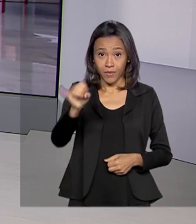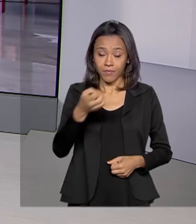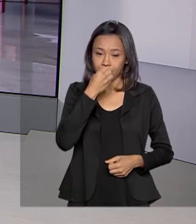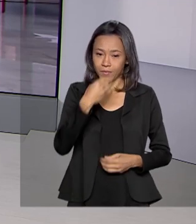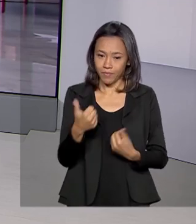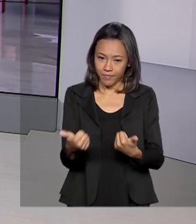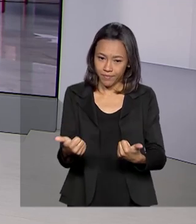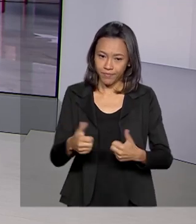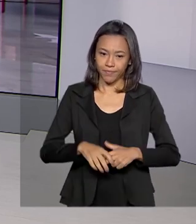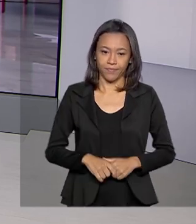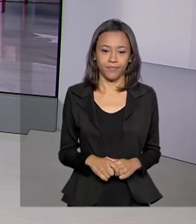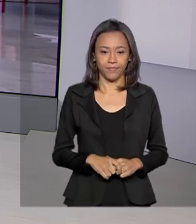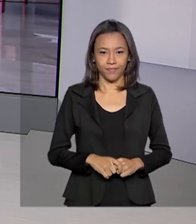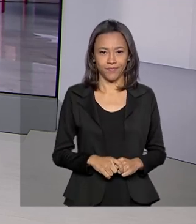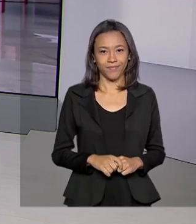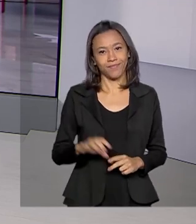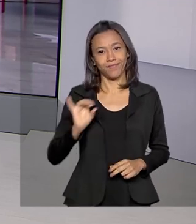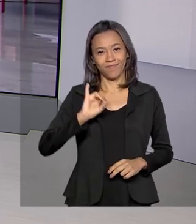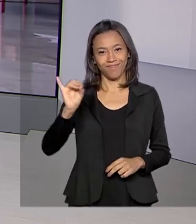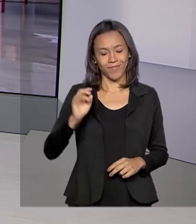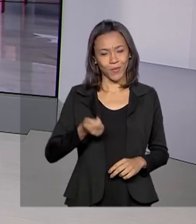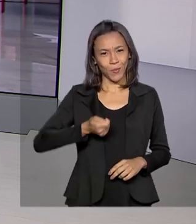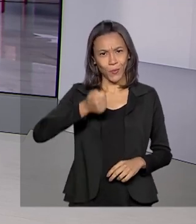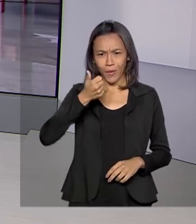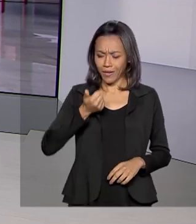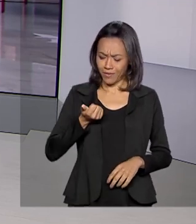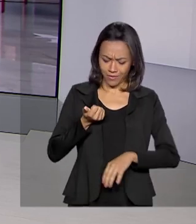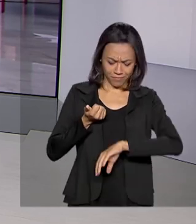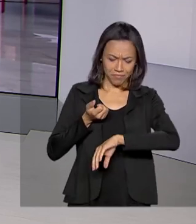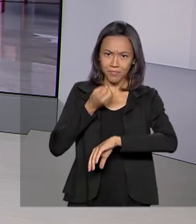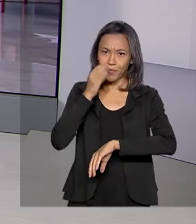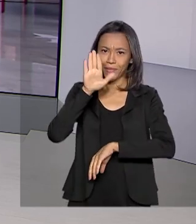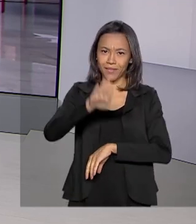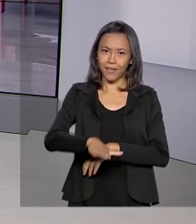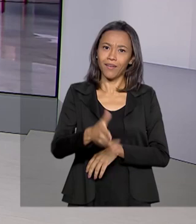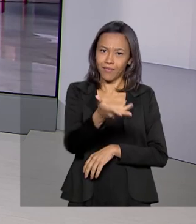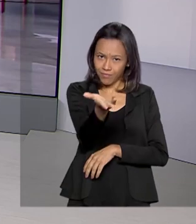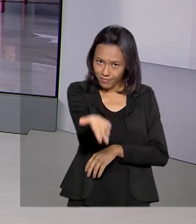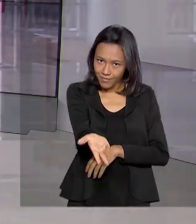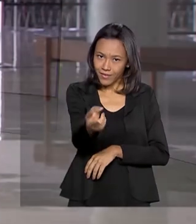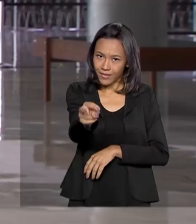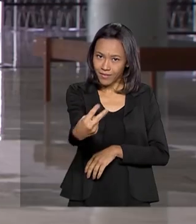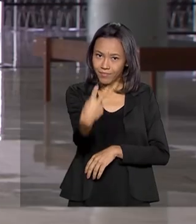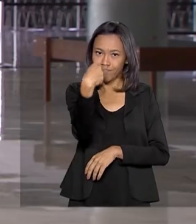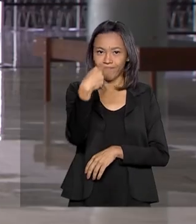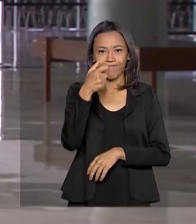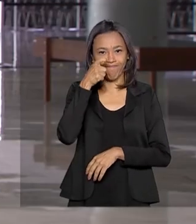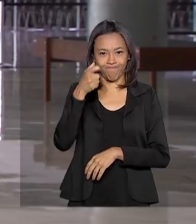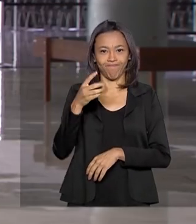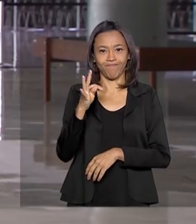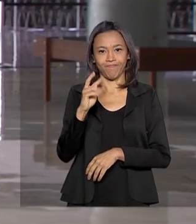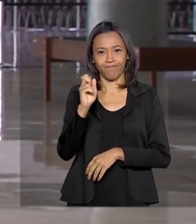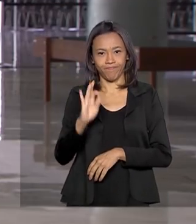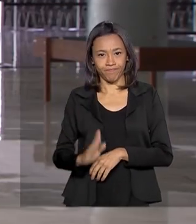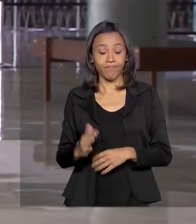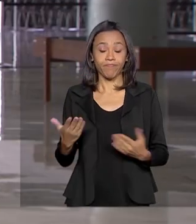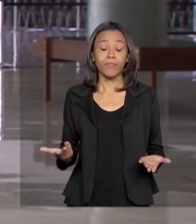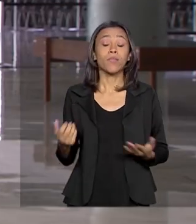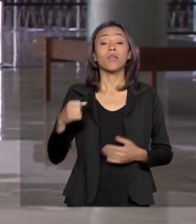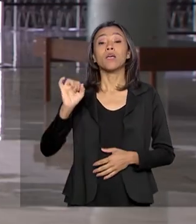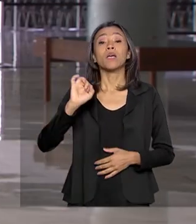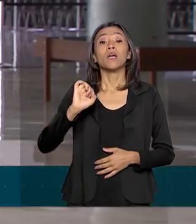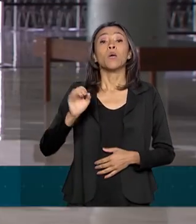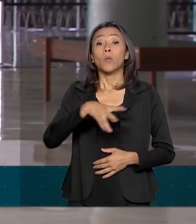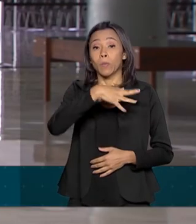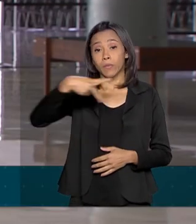tudo bem? Oi, Roberto, quase boa tarde para você, para quem assiste a TV Brasil. O presidente Jair Bolsonaro começou essa